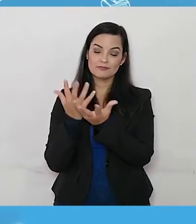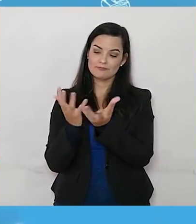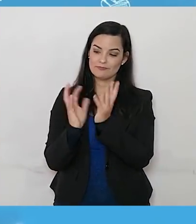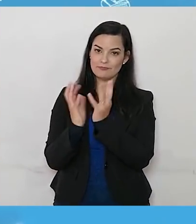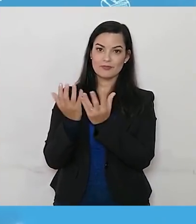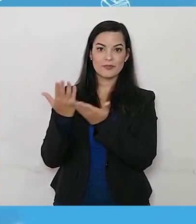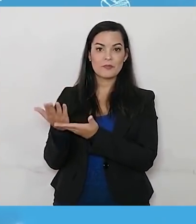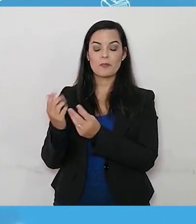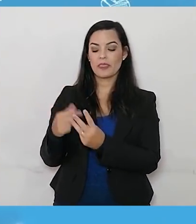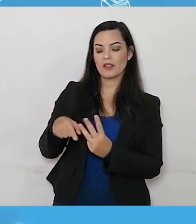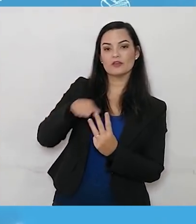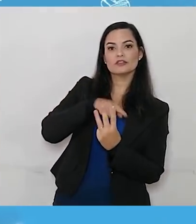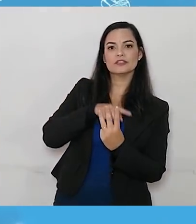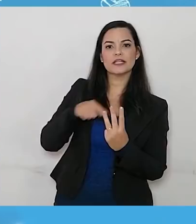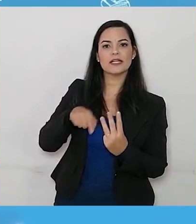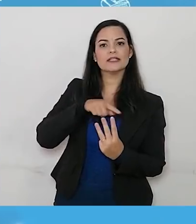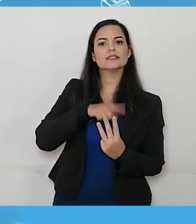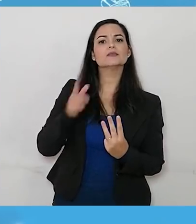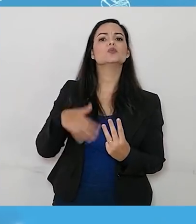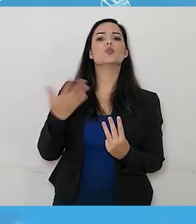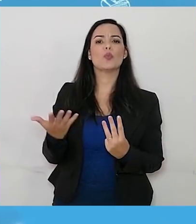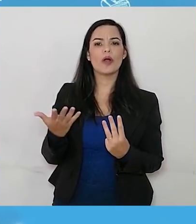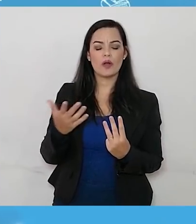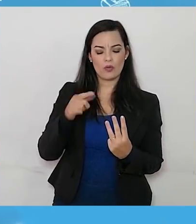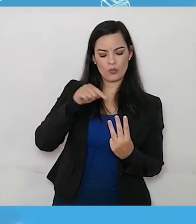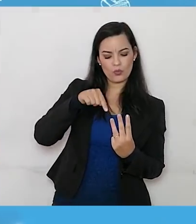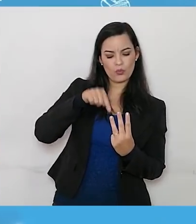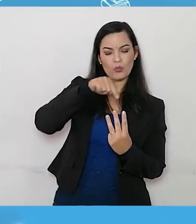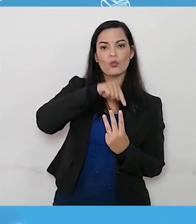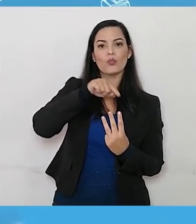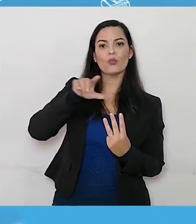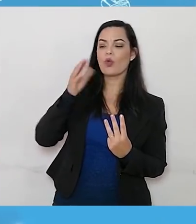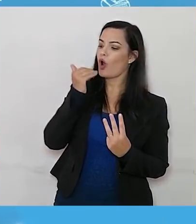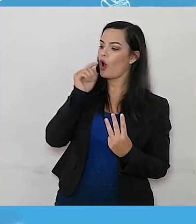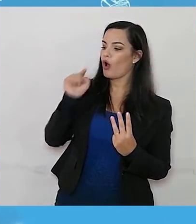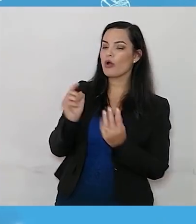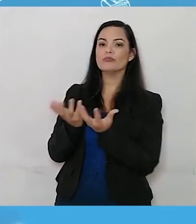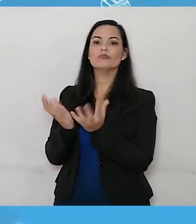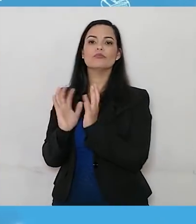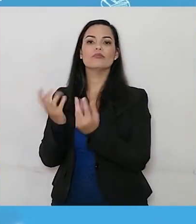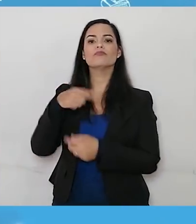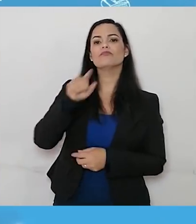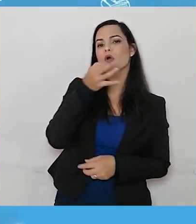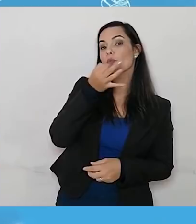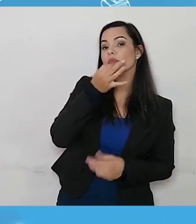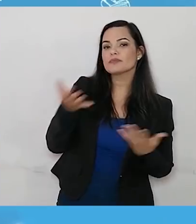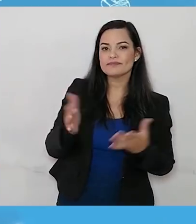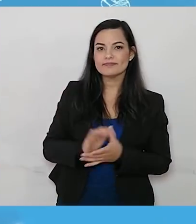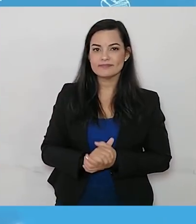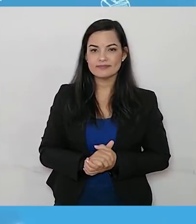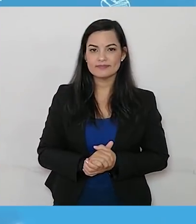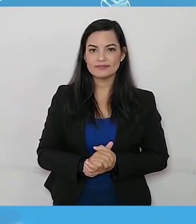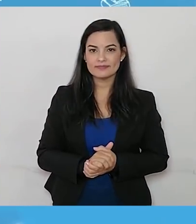Desses três seres vivos que sobraram aqui, qual pode se alimentar da alface? Na opinião de vocês.